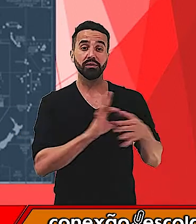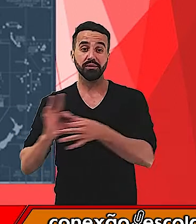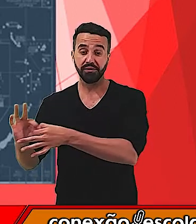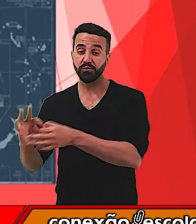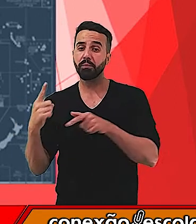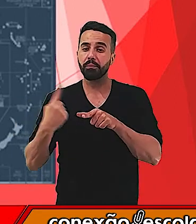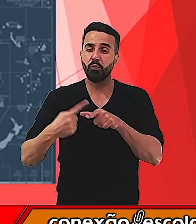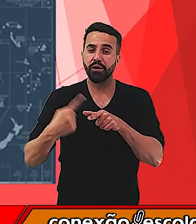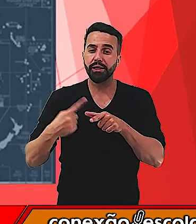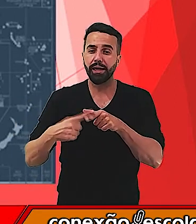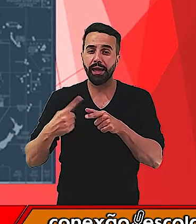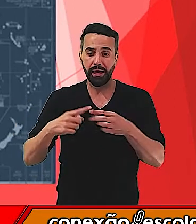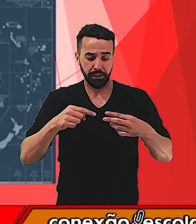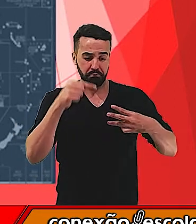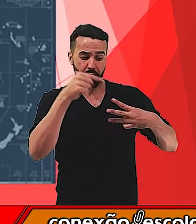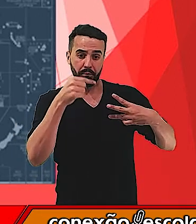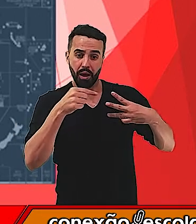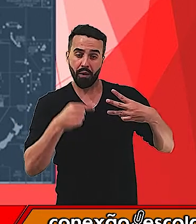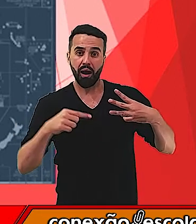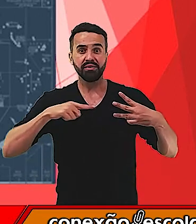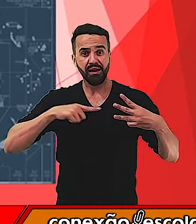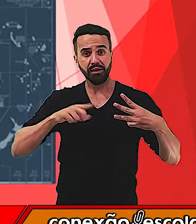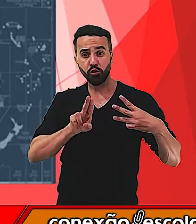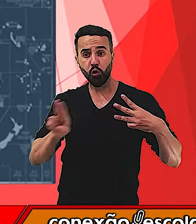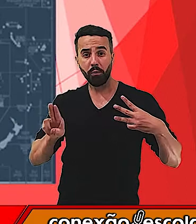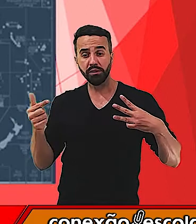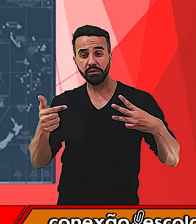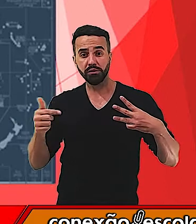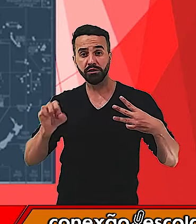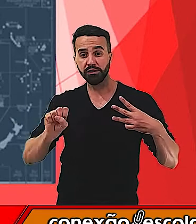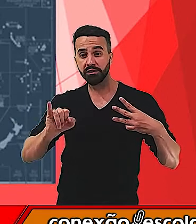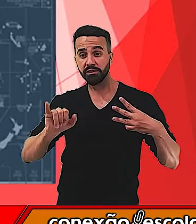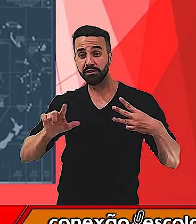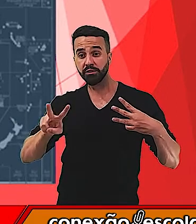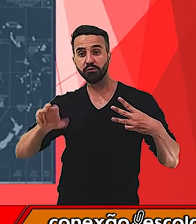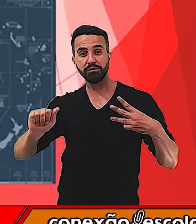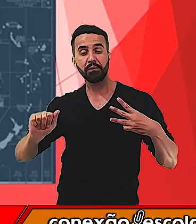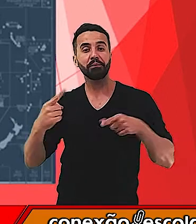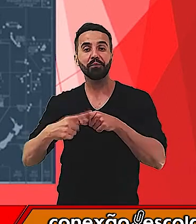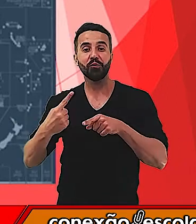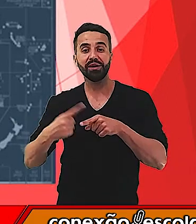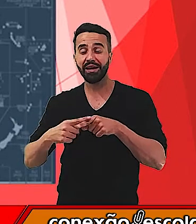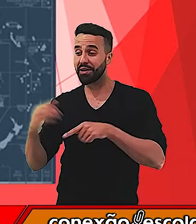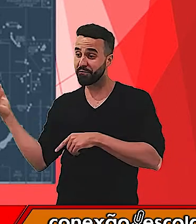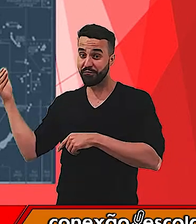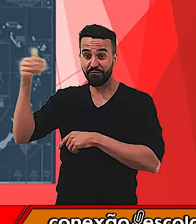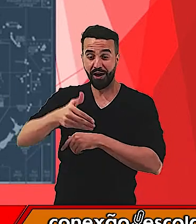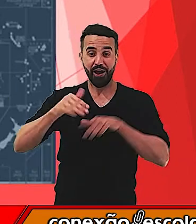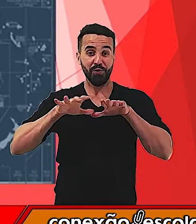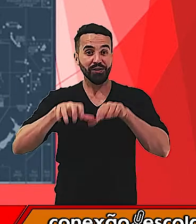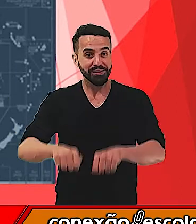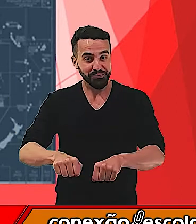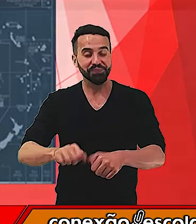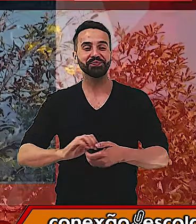locais terem tanta prevalência desse sobrenome. É por causa da colonização, tudo bem? Vamos dar